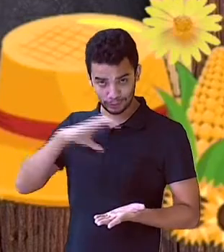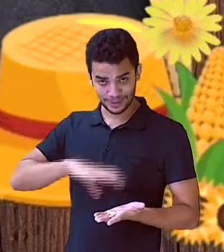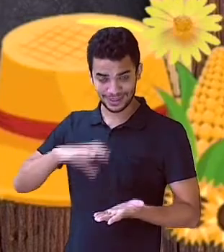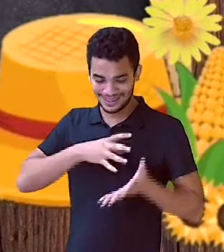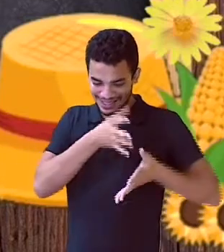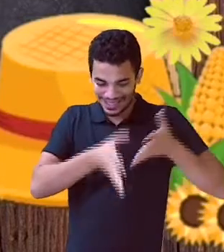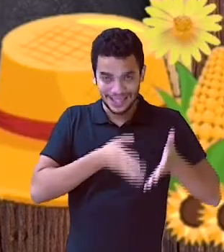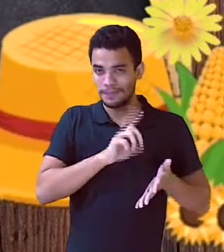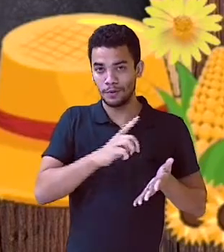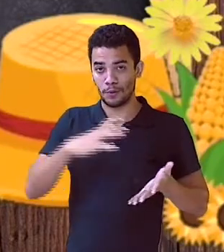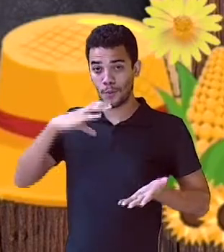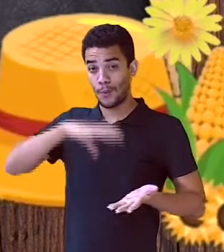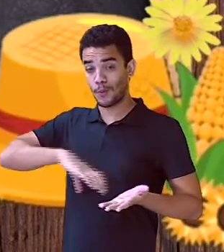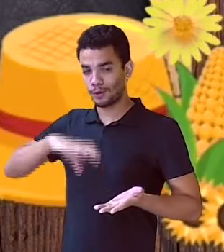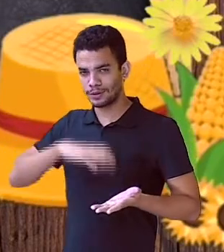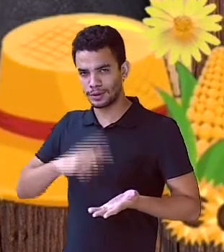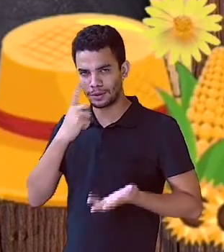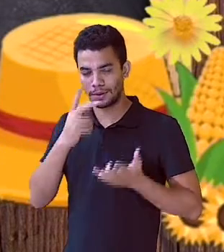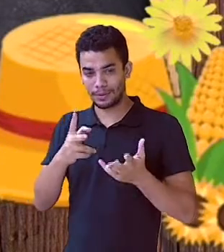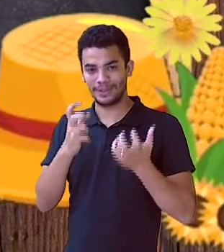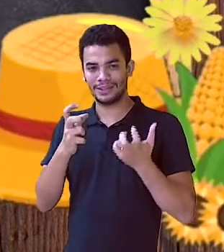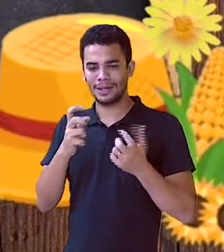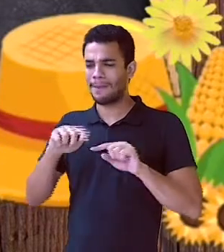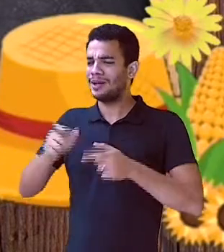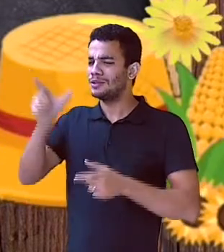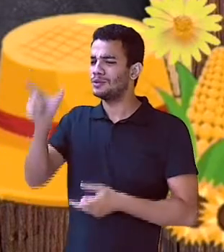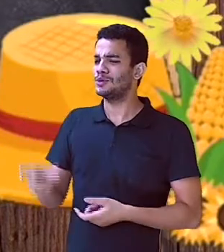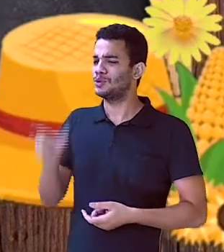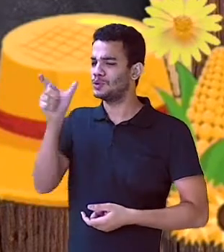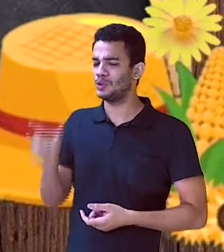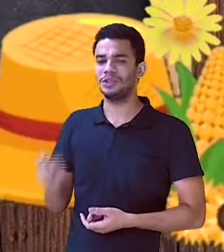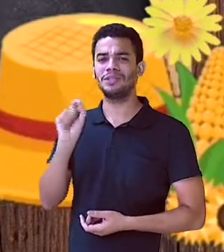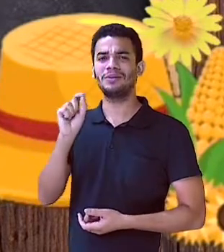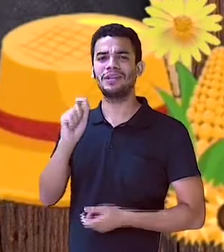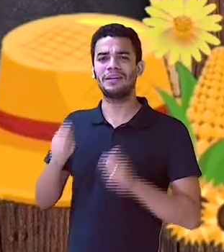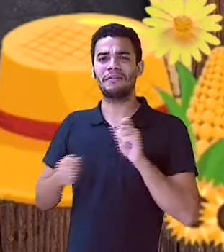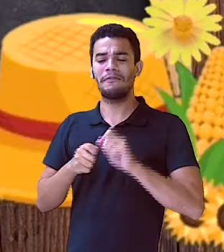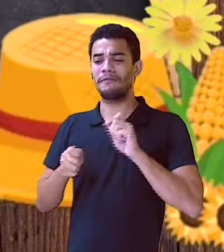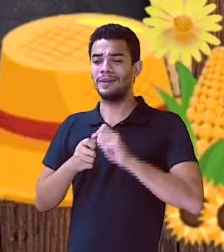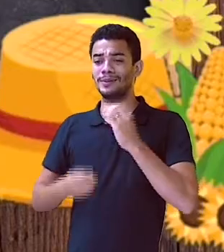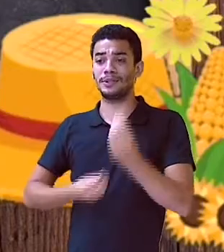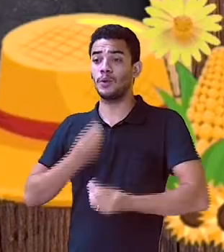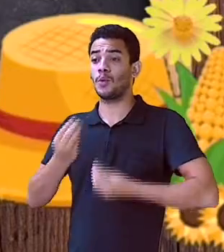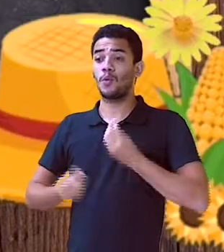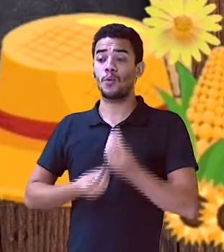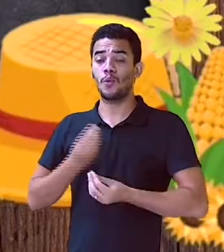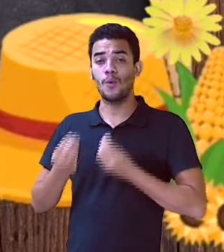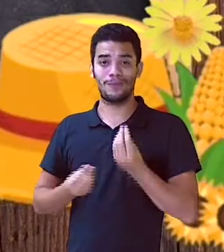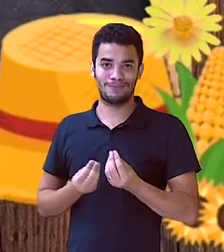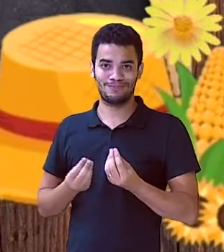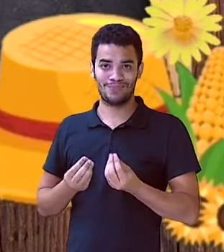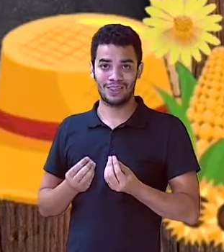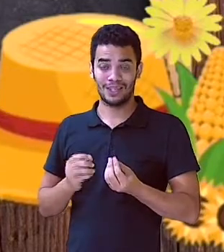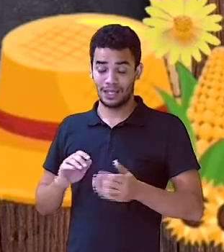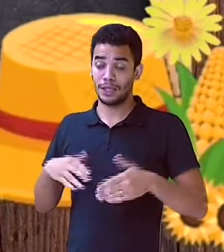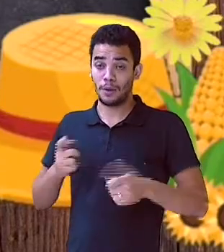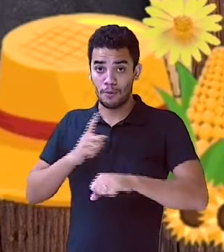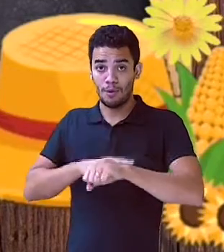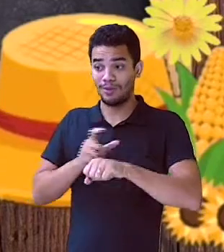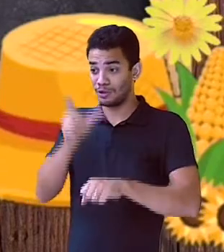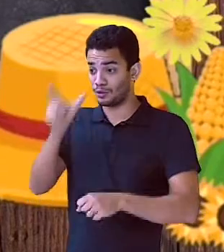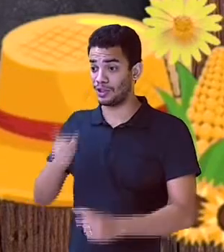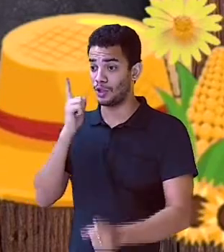O verbo correr. Então, e o sujeito da ação? Como que eu vou determinar esse sujeito? Hum, devemos fazer a pergunta.